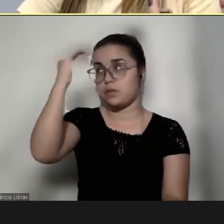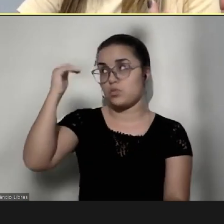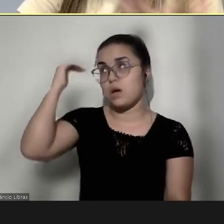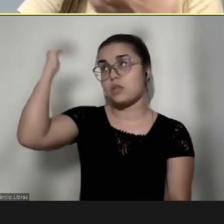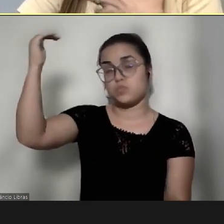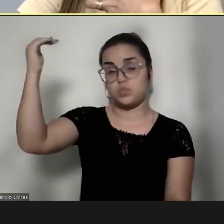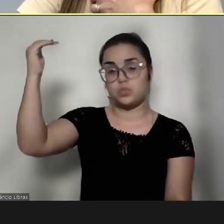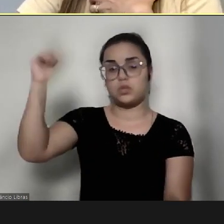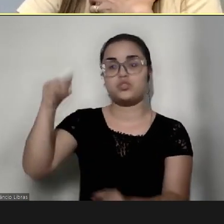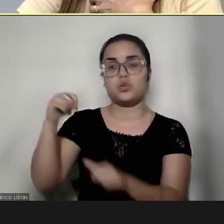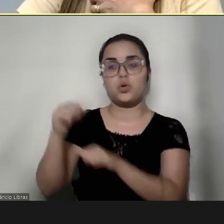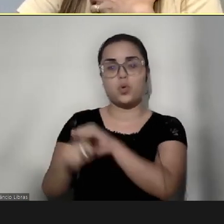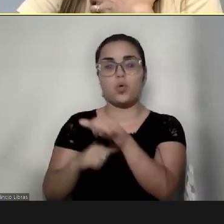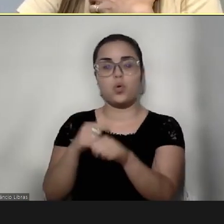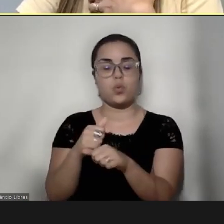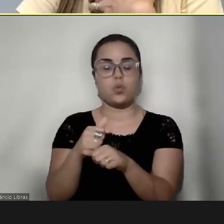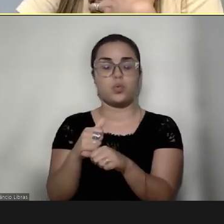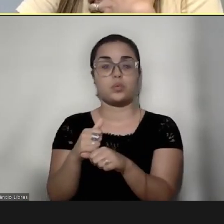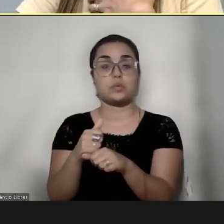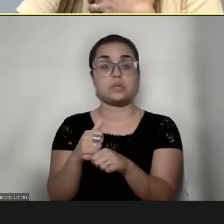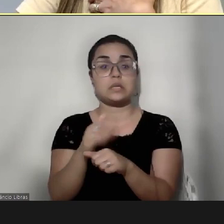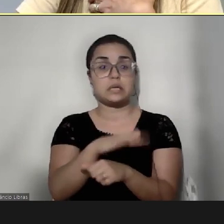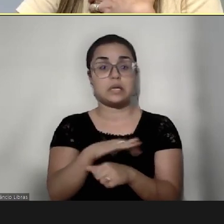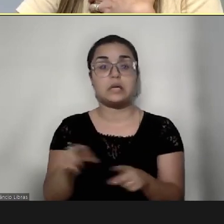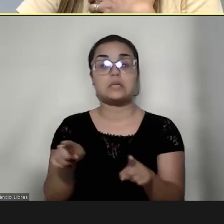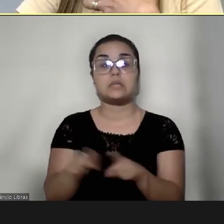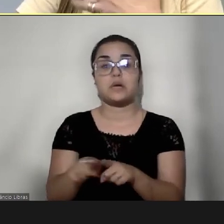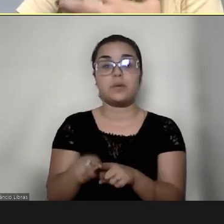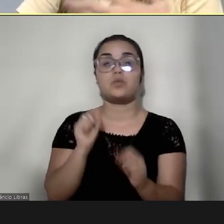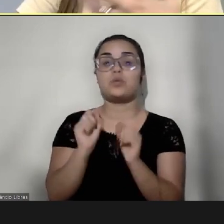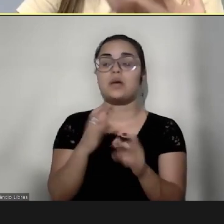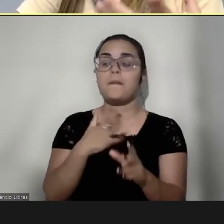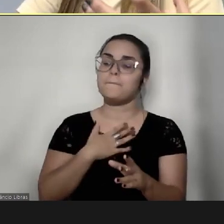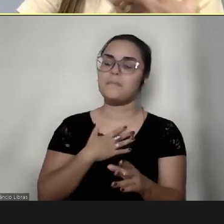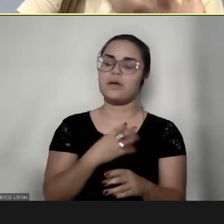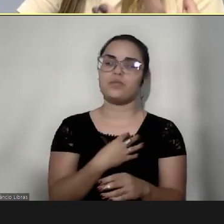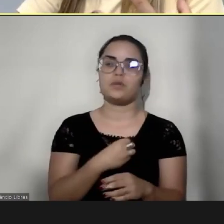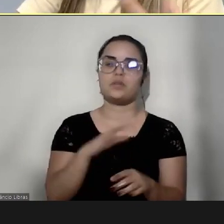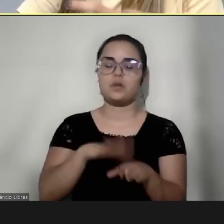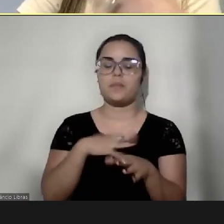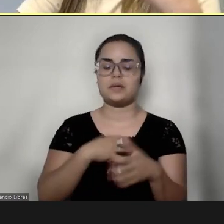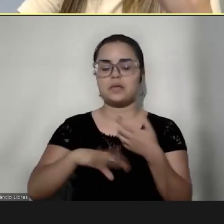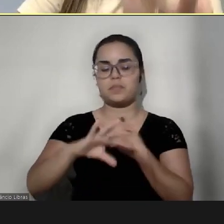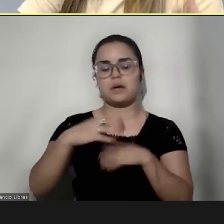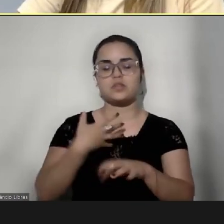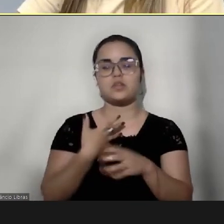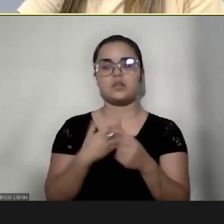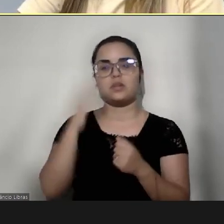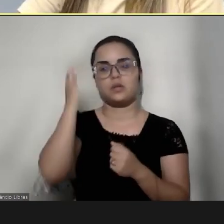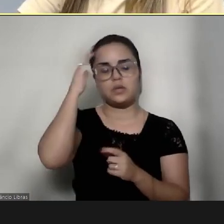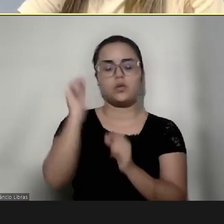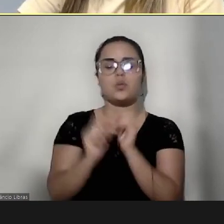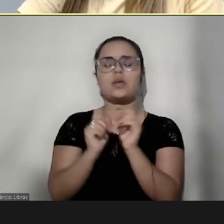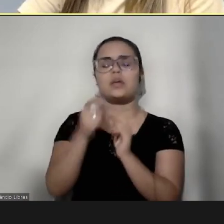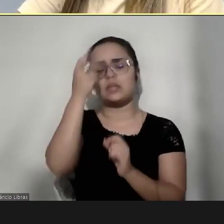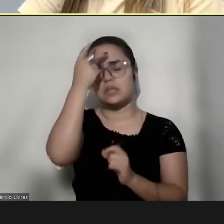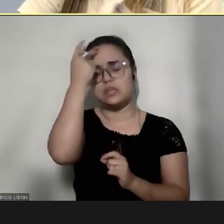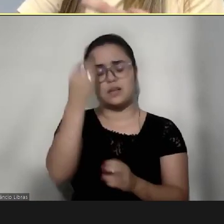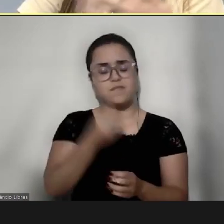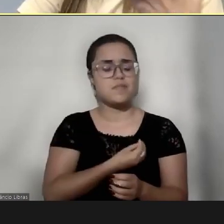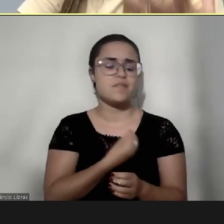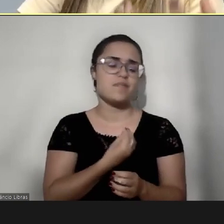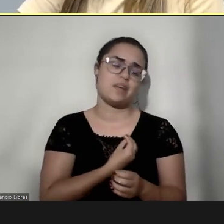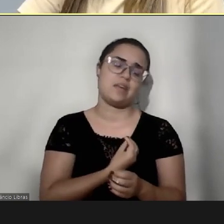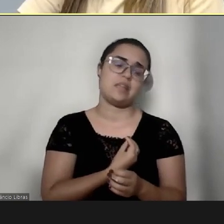outra criança do que do João, né, eu tenho muito mais a empatia de pensar, poxa vida, o que que essa criança está passando,